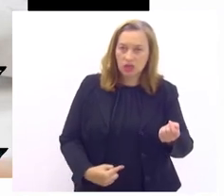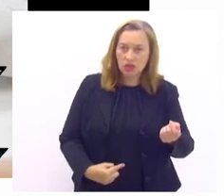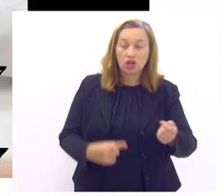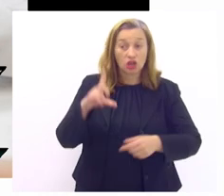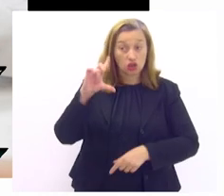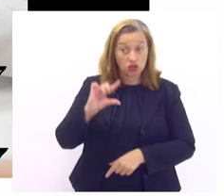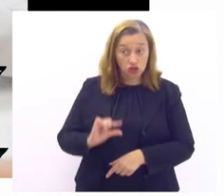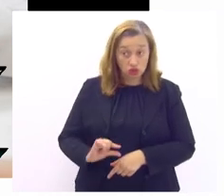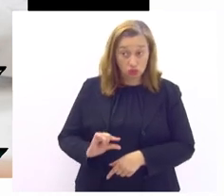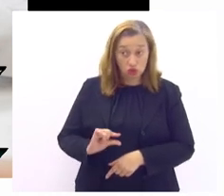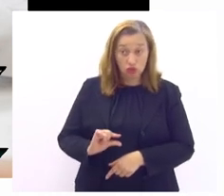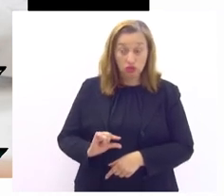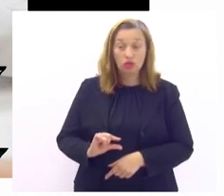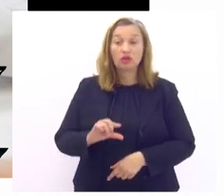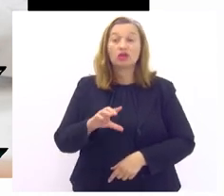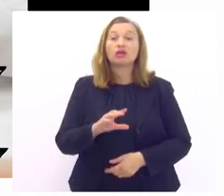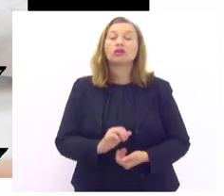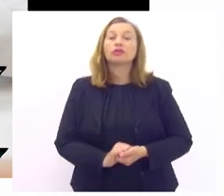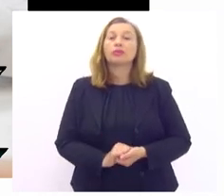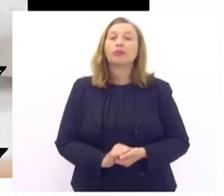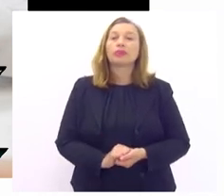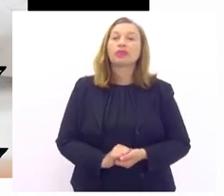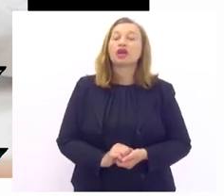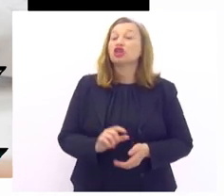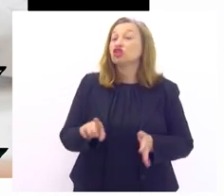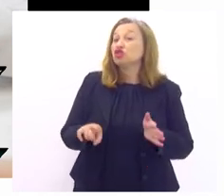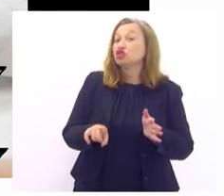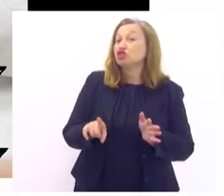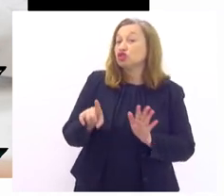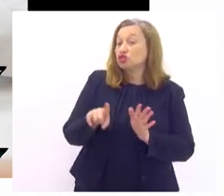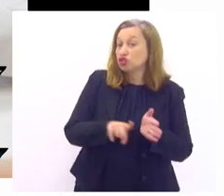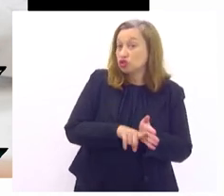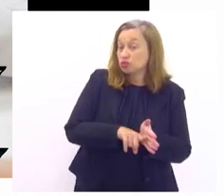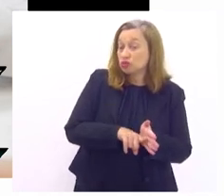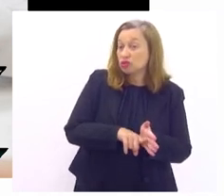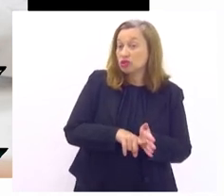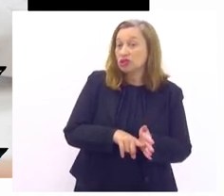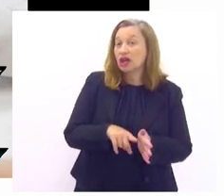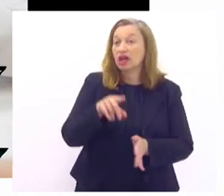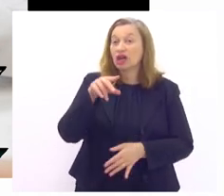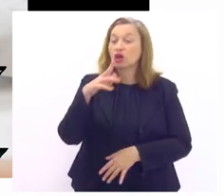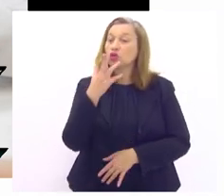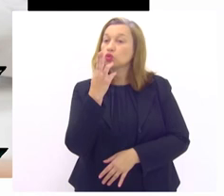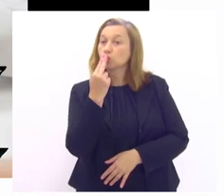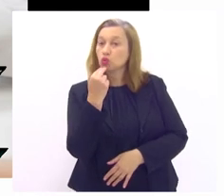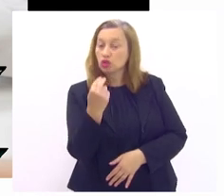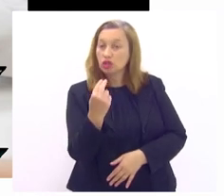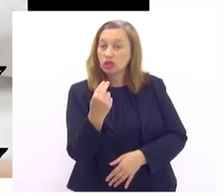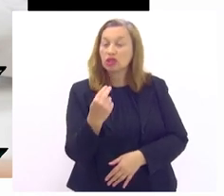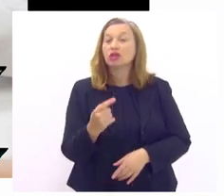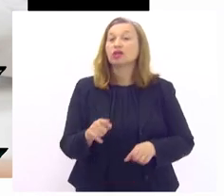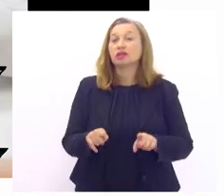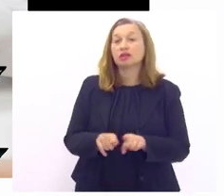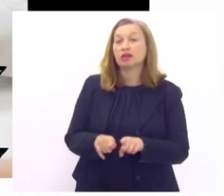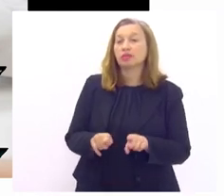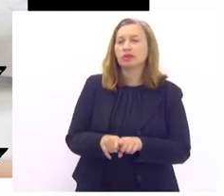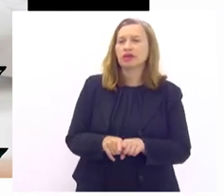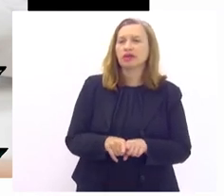da oxigenação desses tecidos a diminuição da nutrição e da ida de